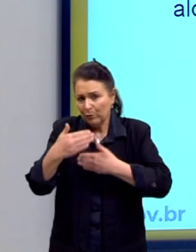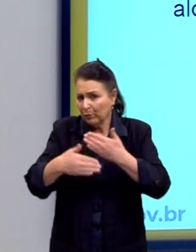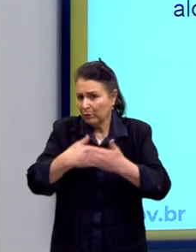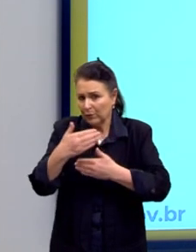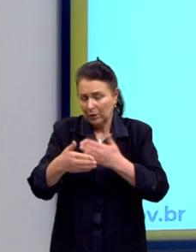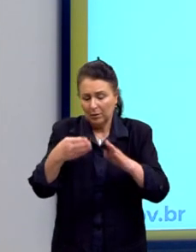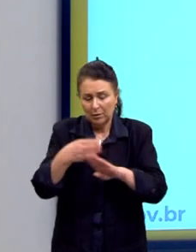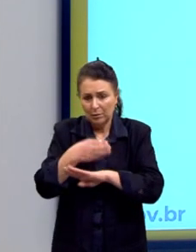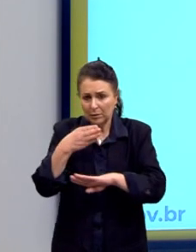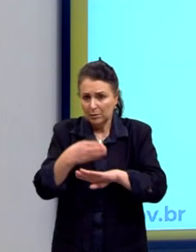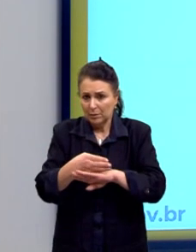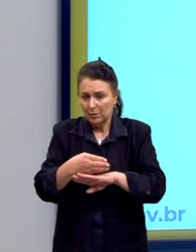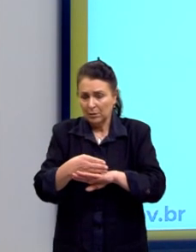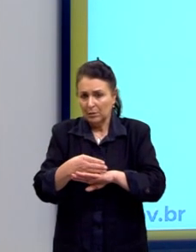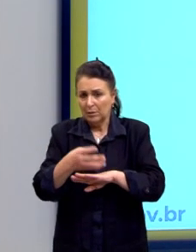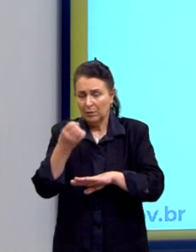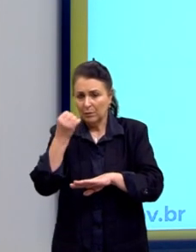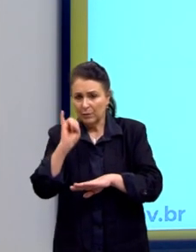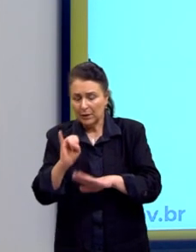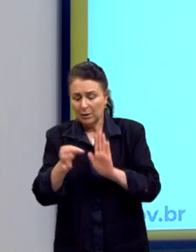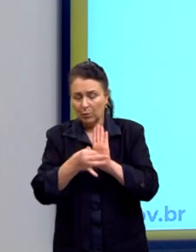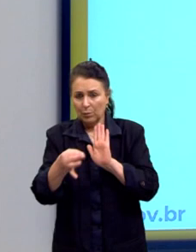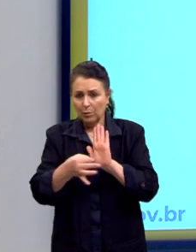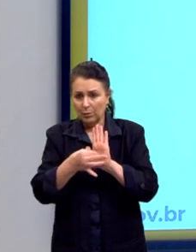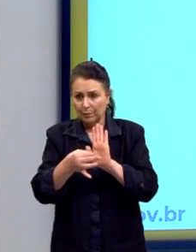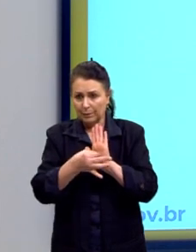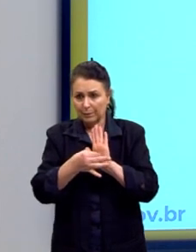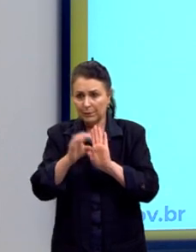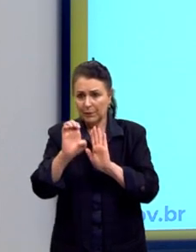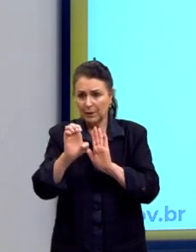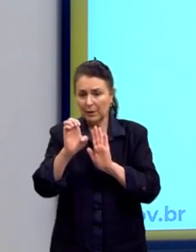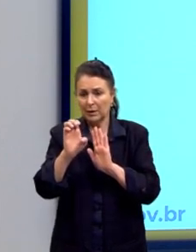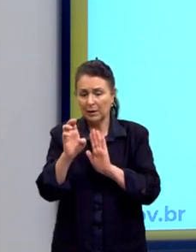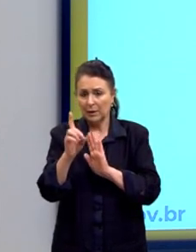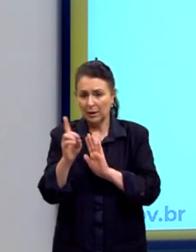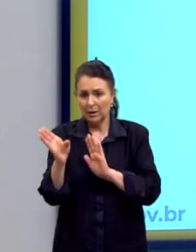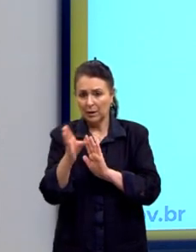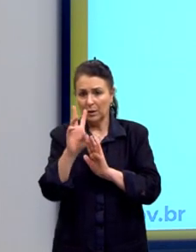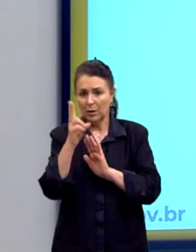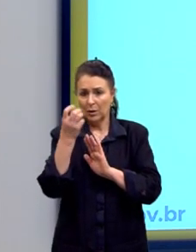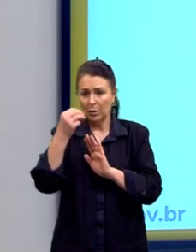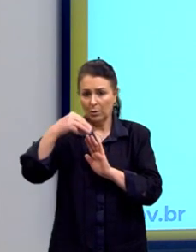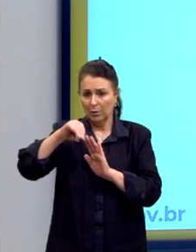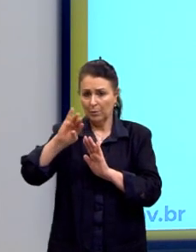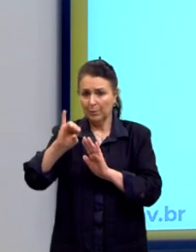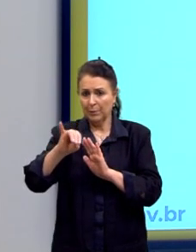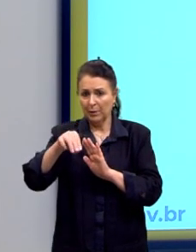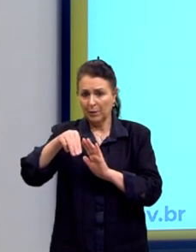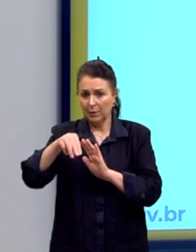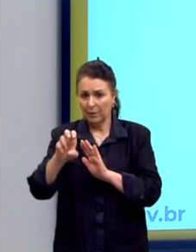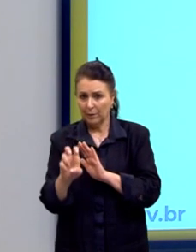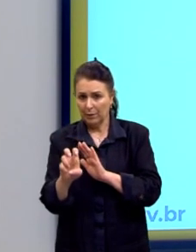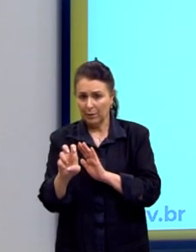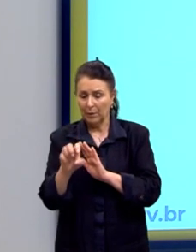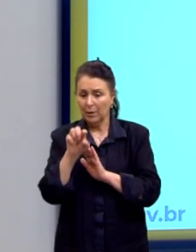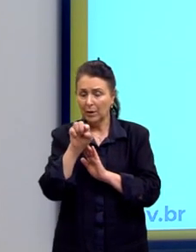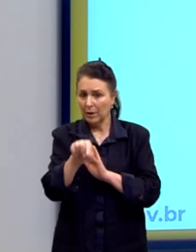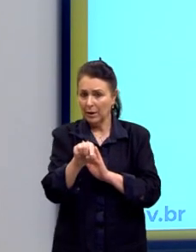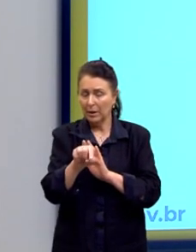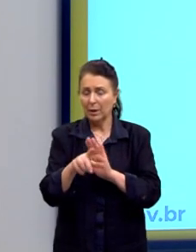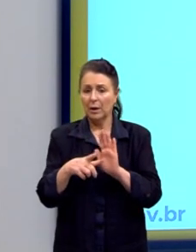com isso. Então, vamos ver se é um argumento et hominem. É, porque ele está, é um economista, e ele está